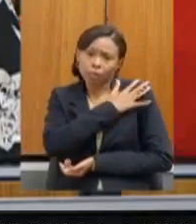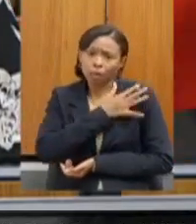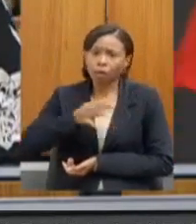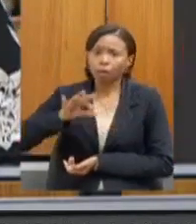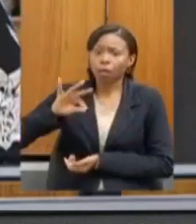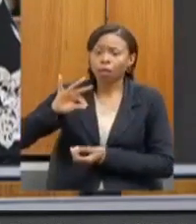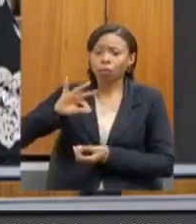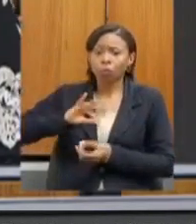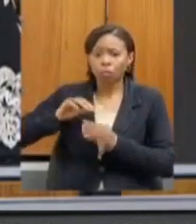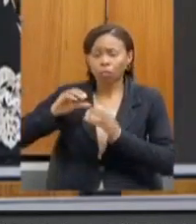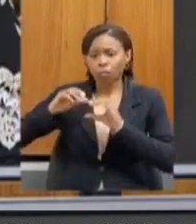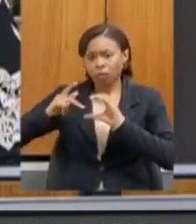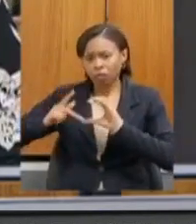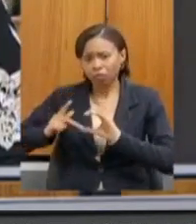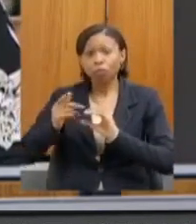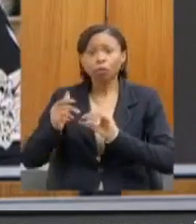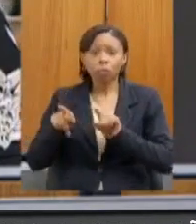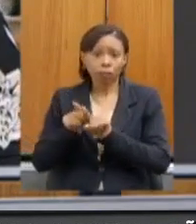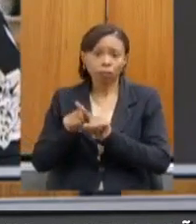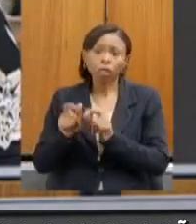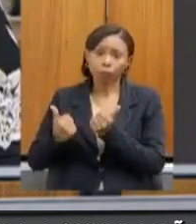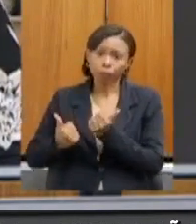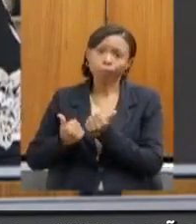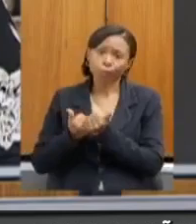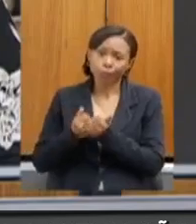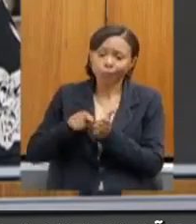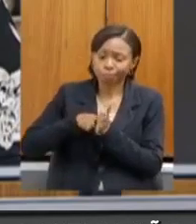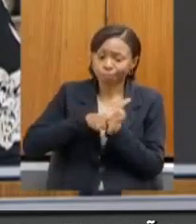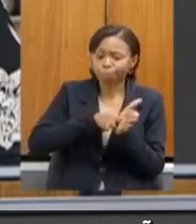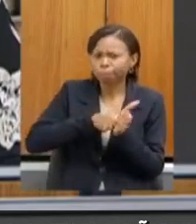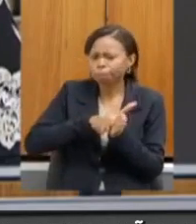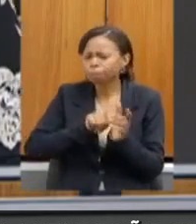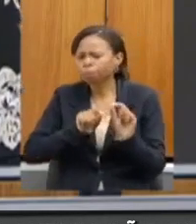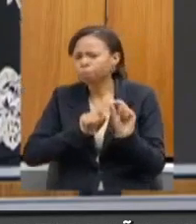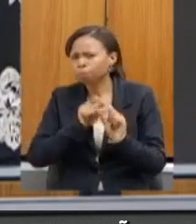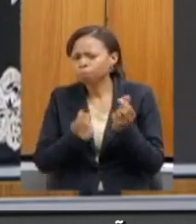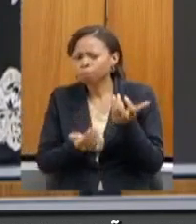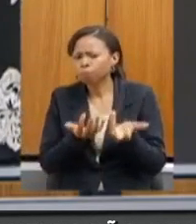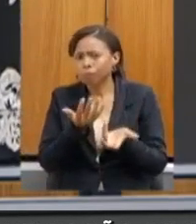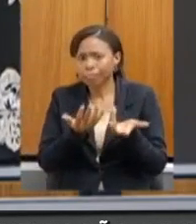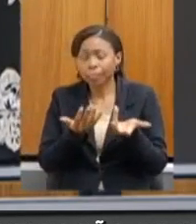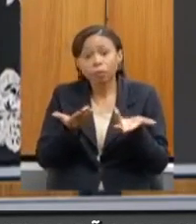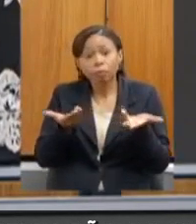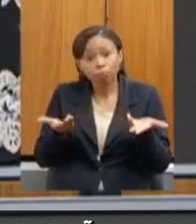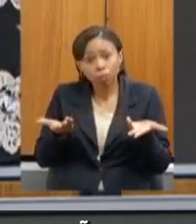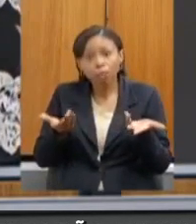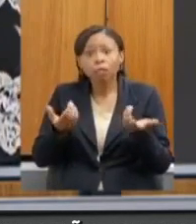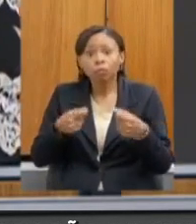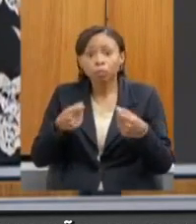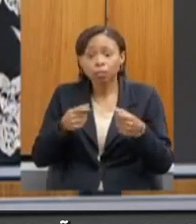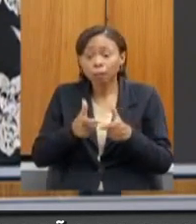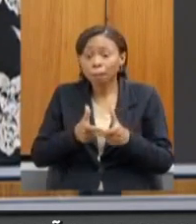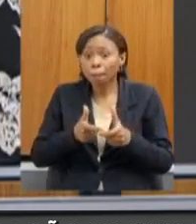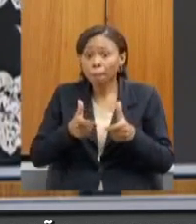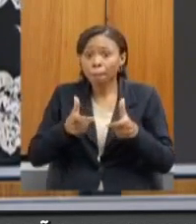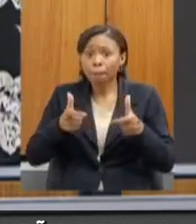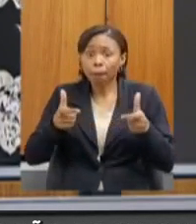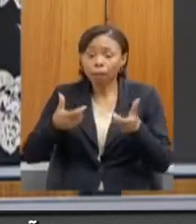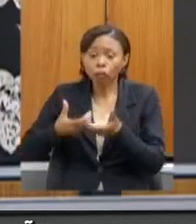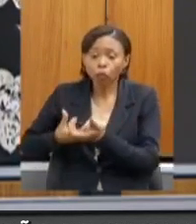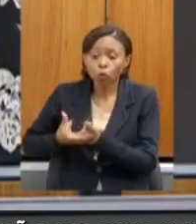nos apoiado também no processo investigativo pós-incêndio florestal, mas essa capacidade ampliada com os brigadistas